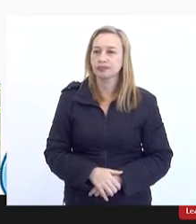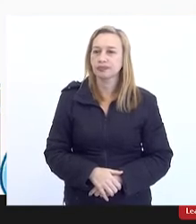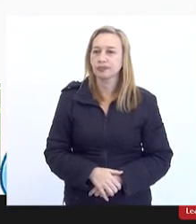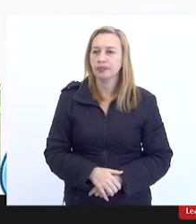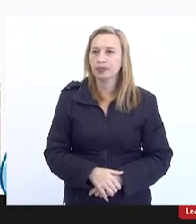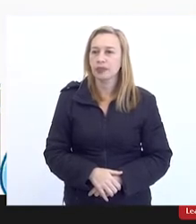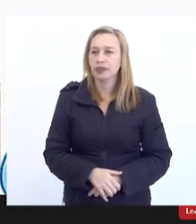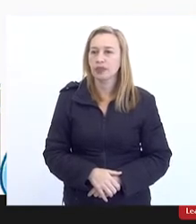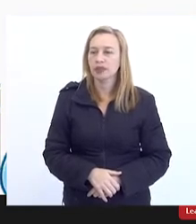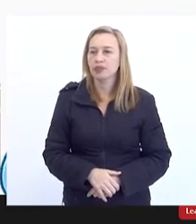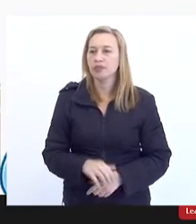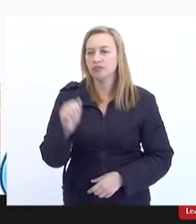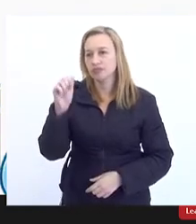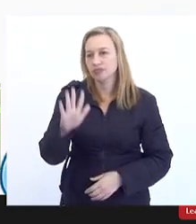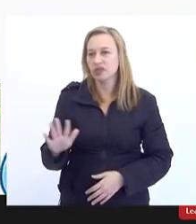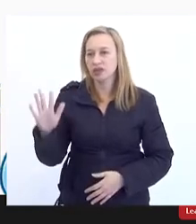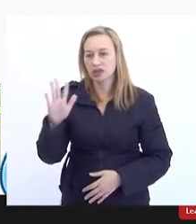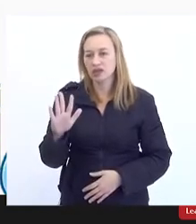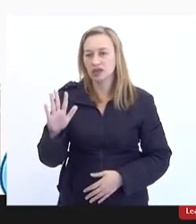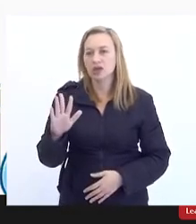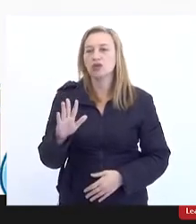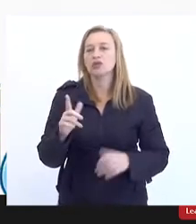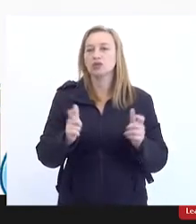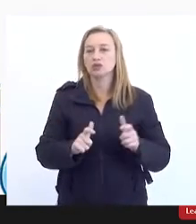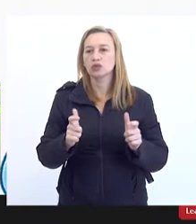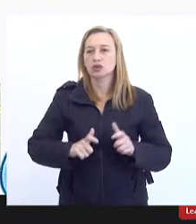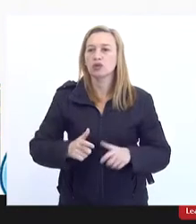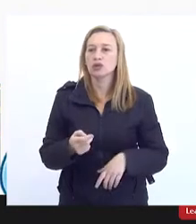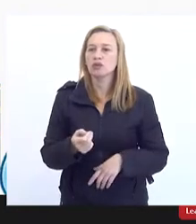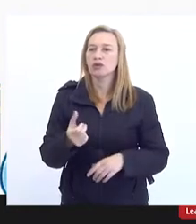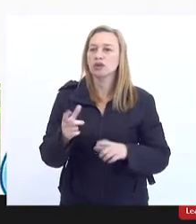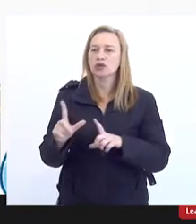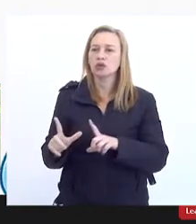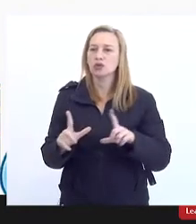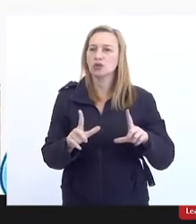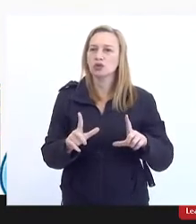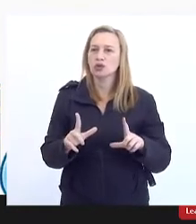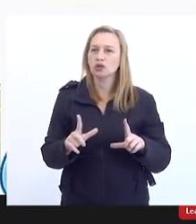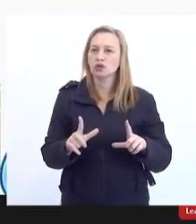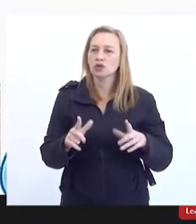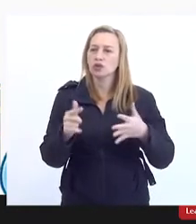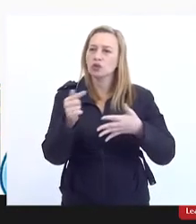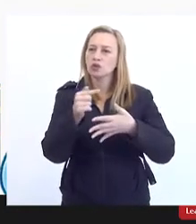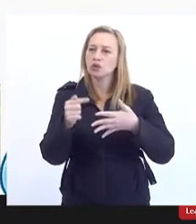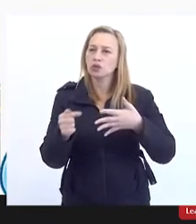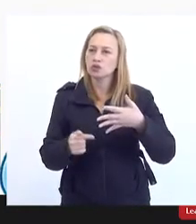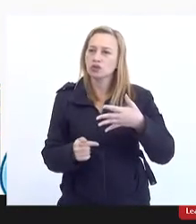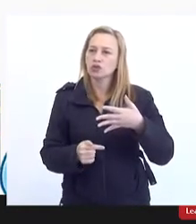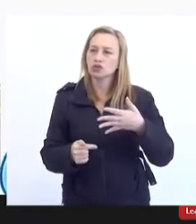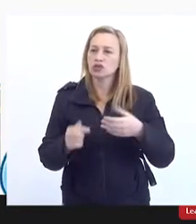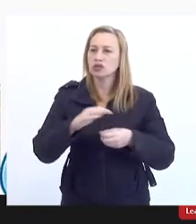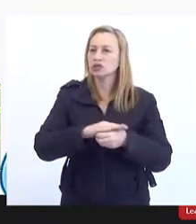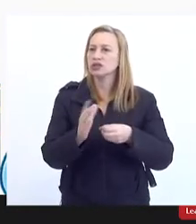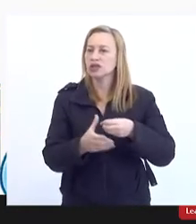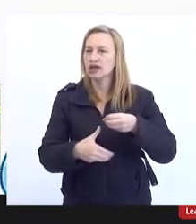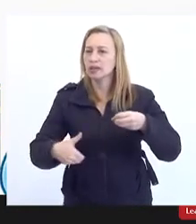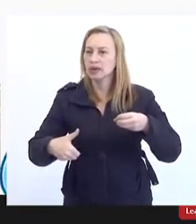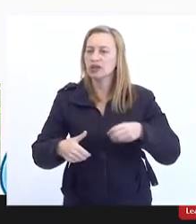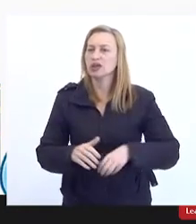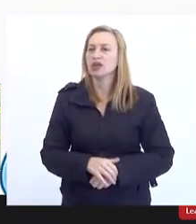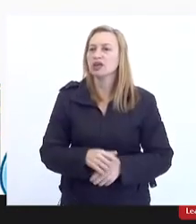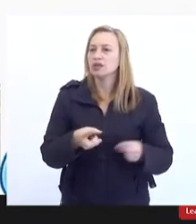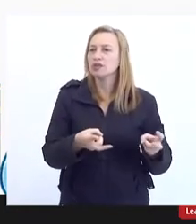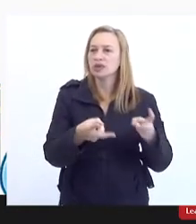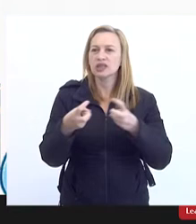geral do comitê e aqui nós temos um pequeno quadro um pouco com os índices da situação de saneamento e a gente